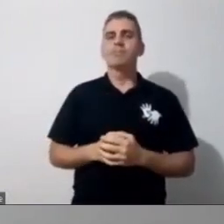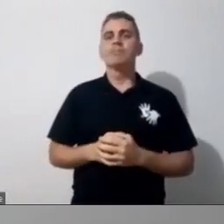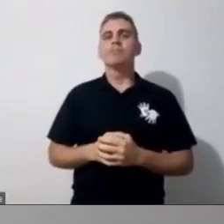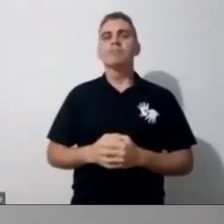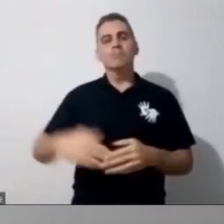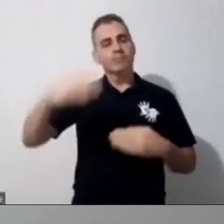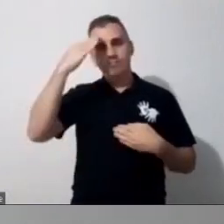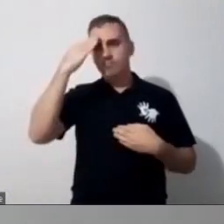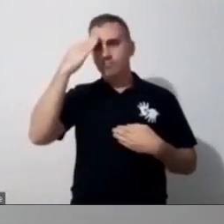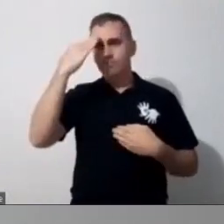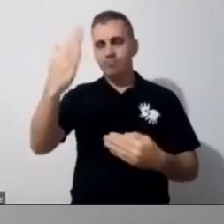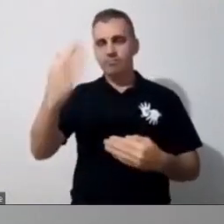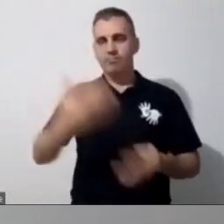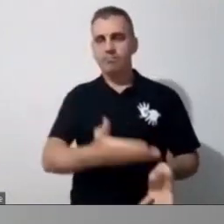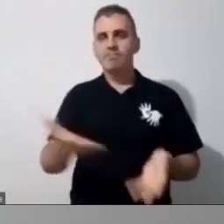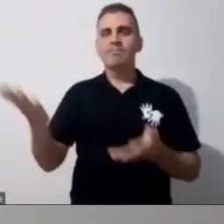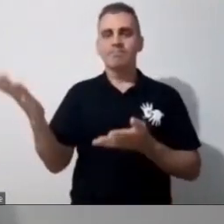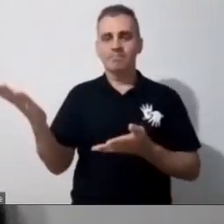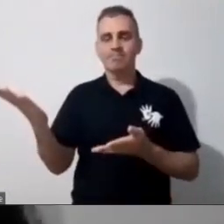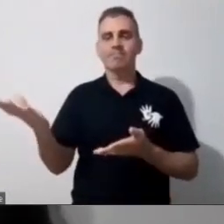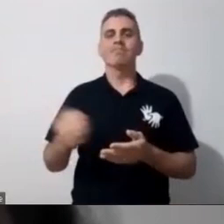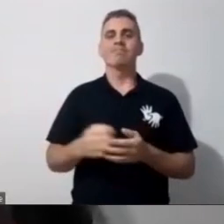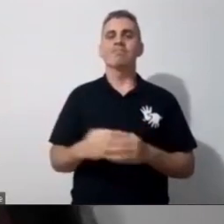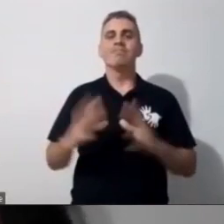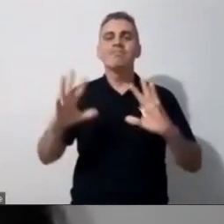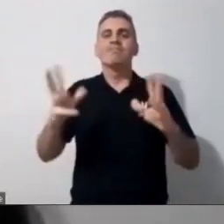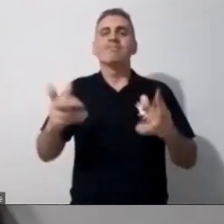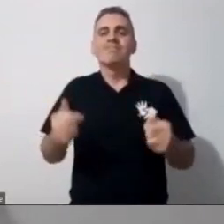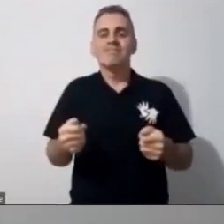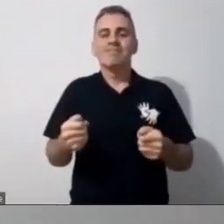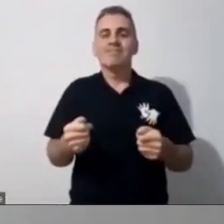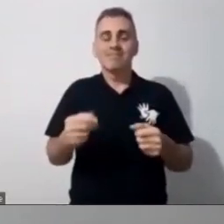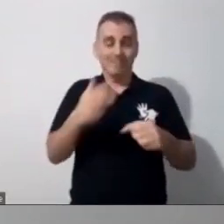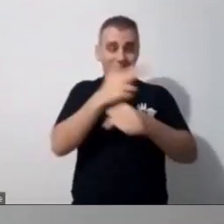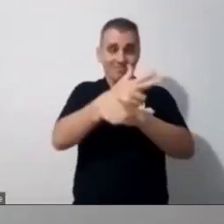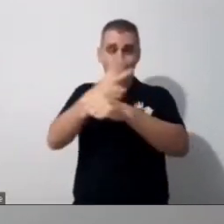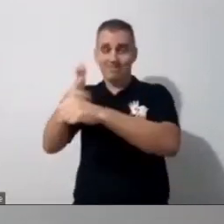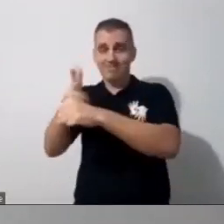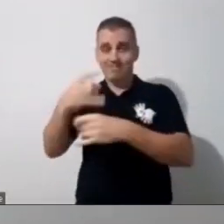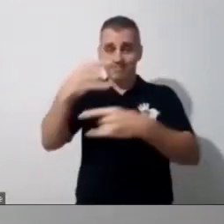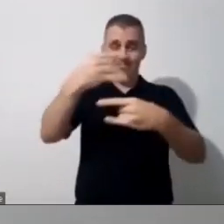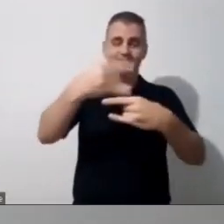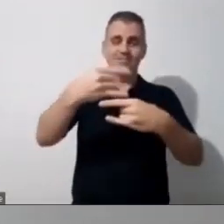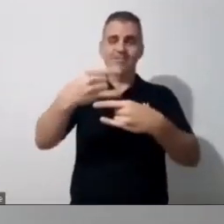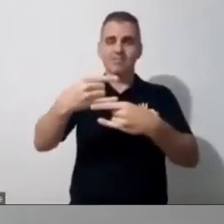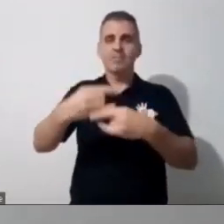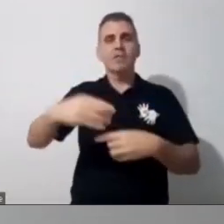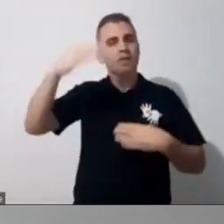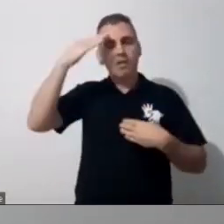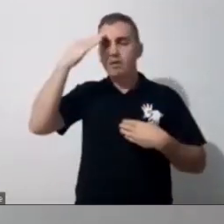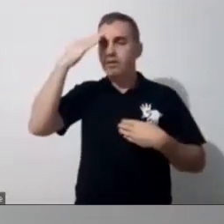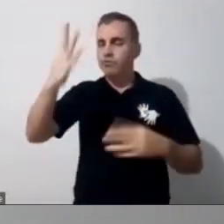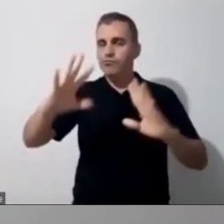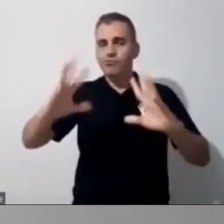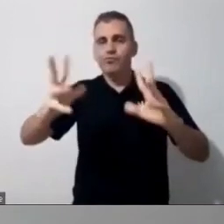agradeço a participação de todos, que eu não estou enxergando, não sei quem é que está participando, mas agradeço a participação de